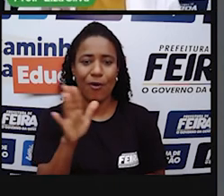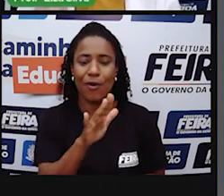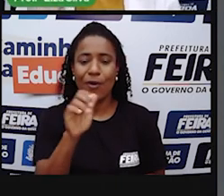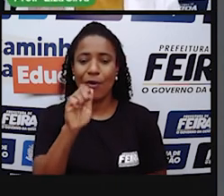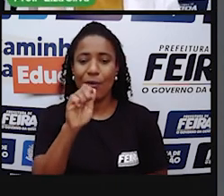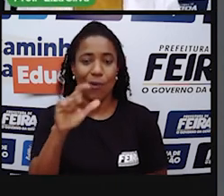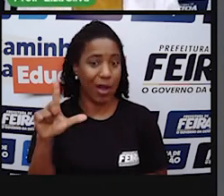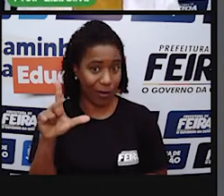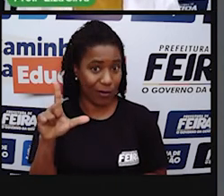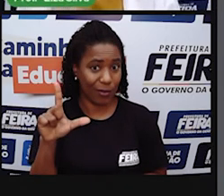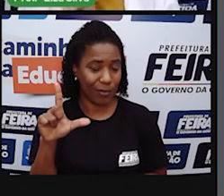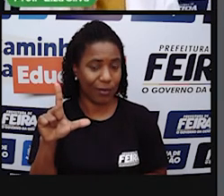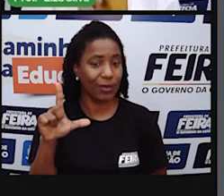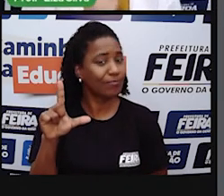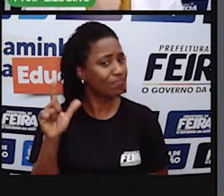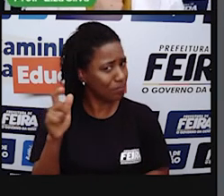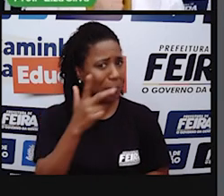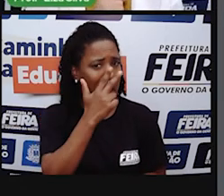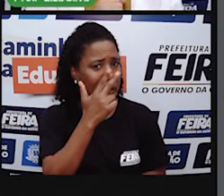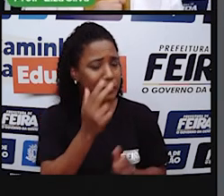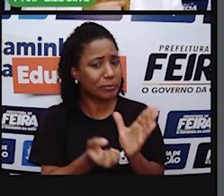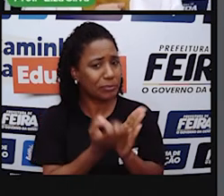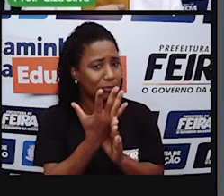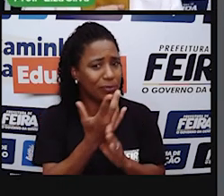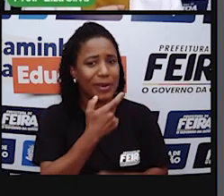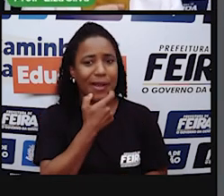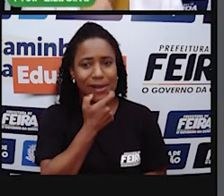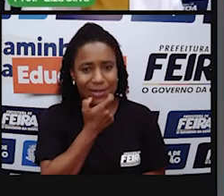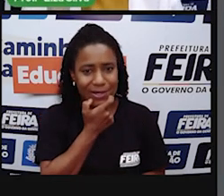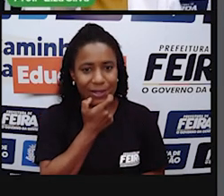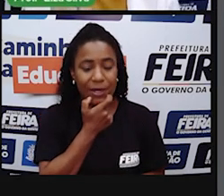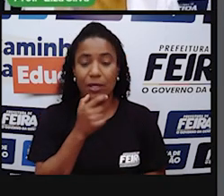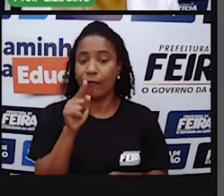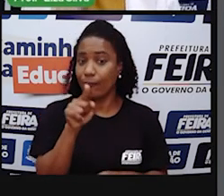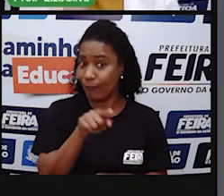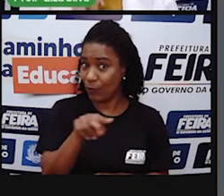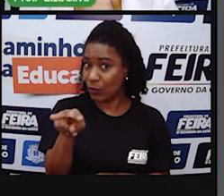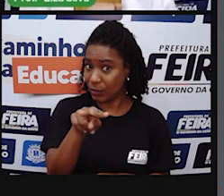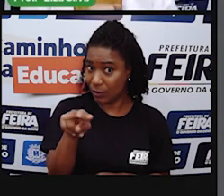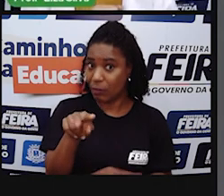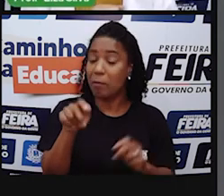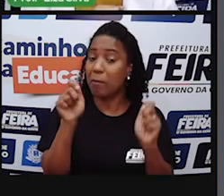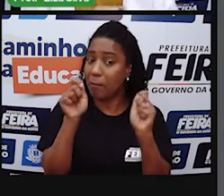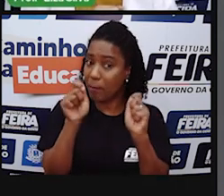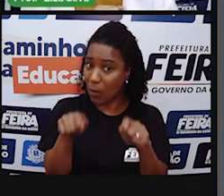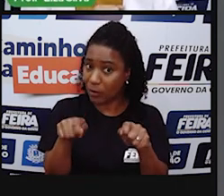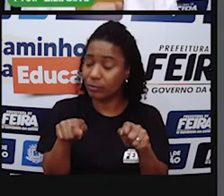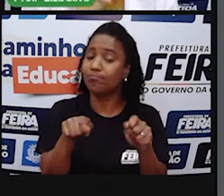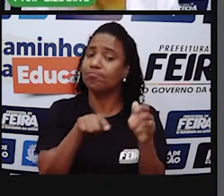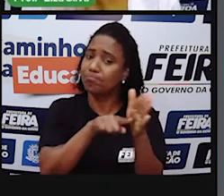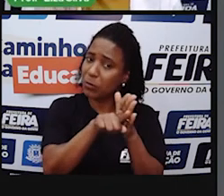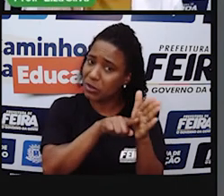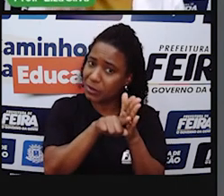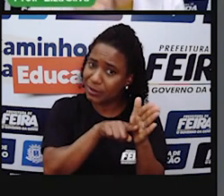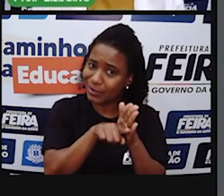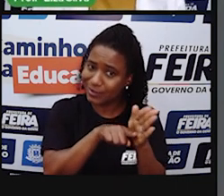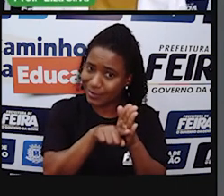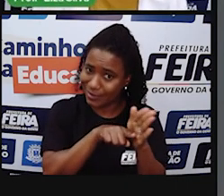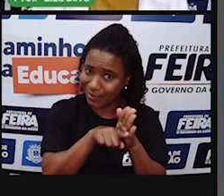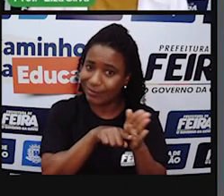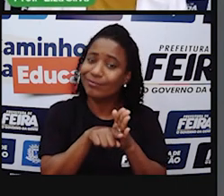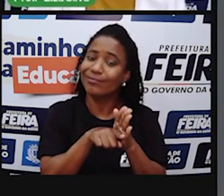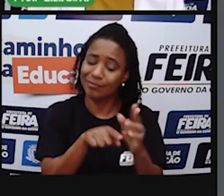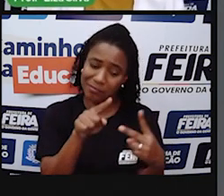Pesquise Na internet Olha o desafio Que eu falei Anteriormente Eu mostrei Duas versões Para vocês Mas vocês irão